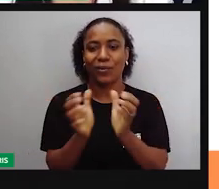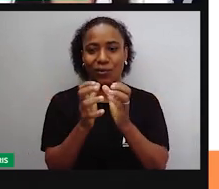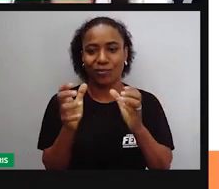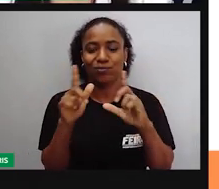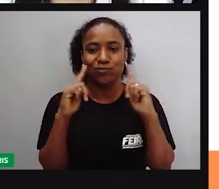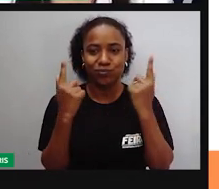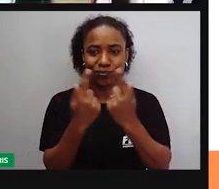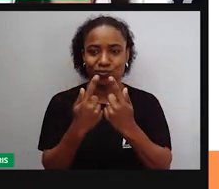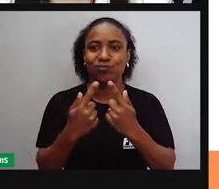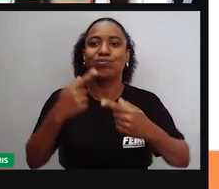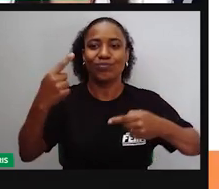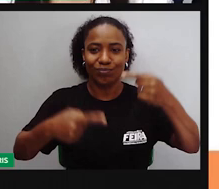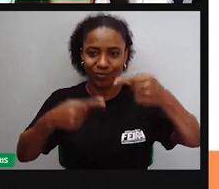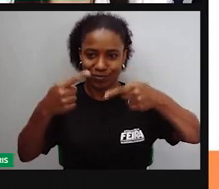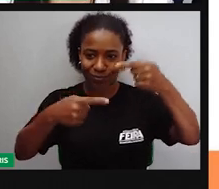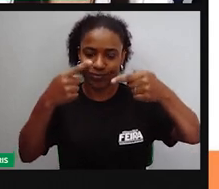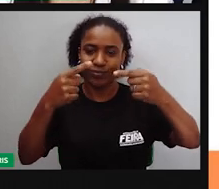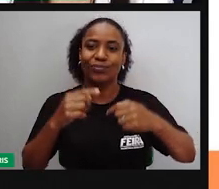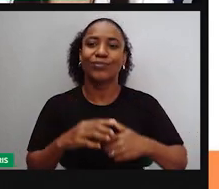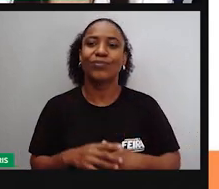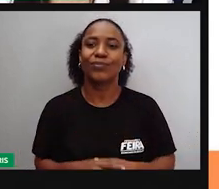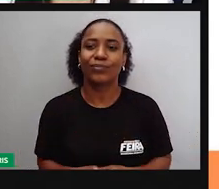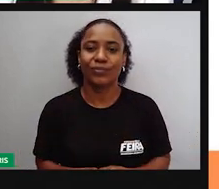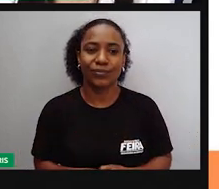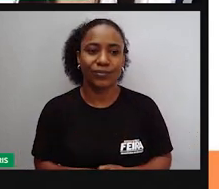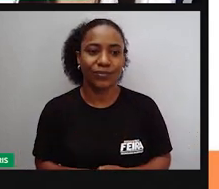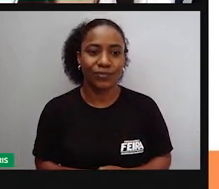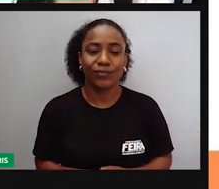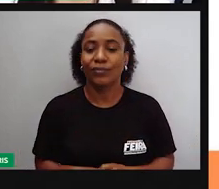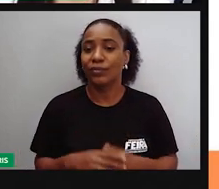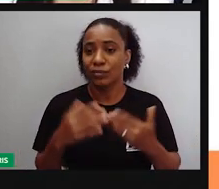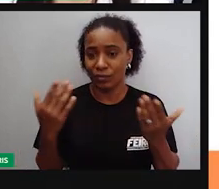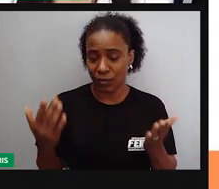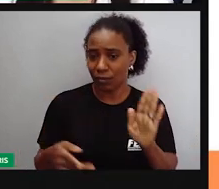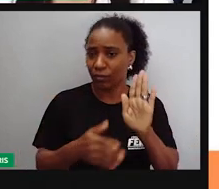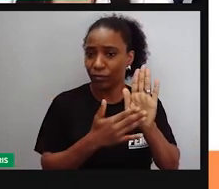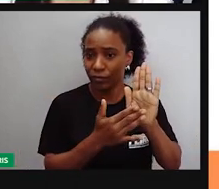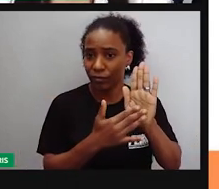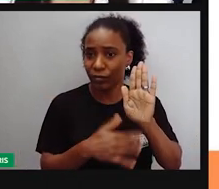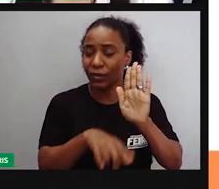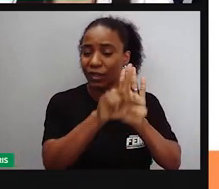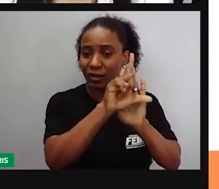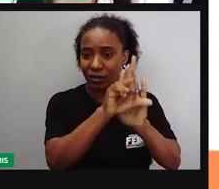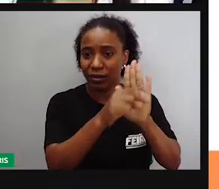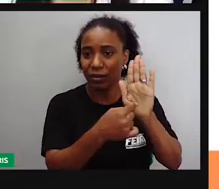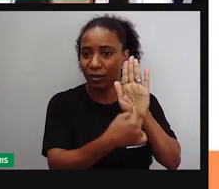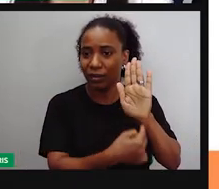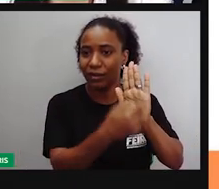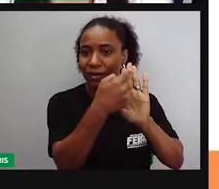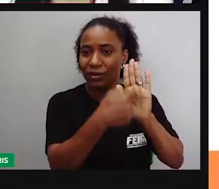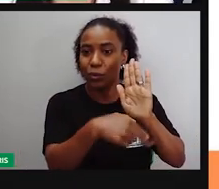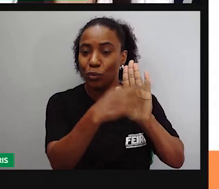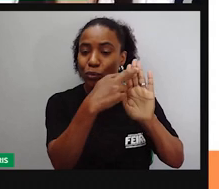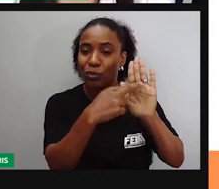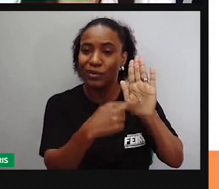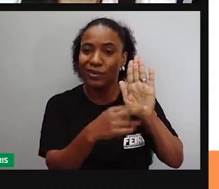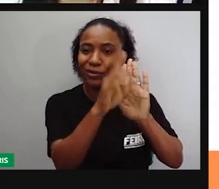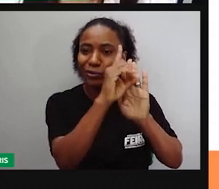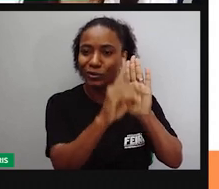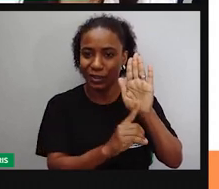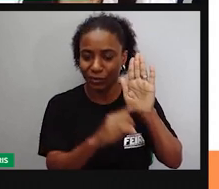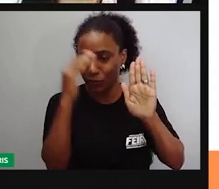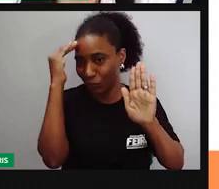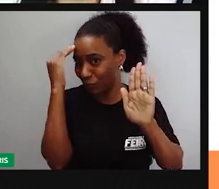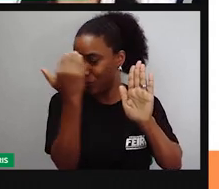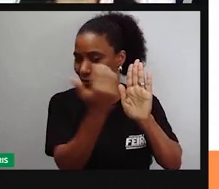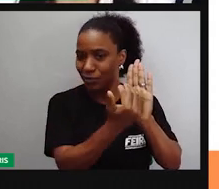buscar o cumprimento, né? Dos direitos que são adquiridos, que estão lá previstos